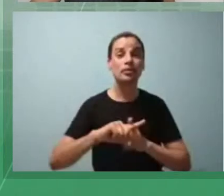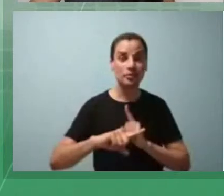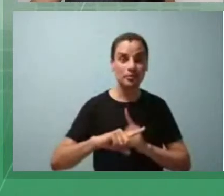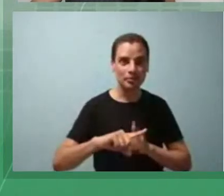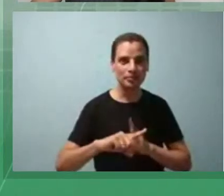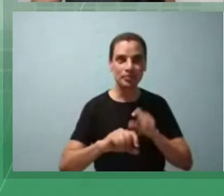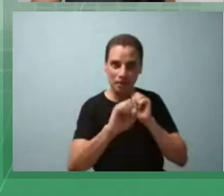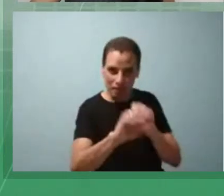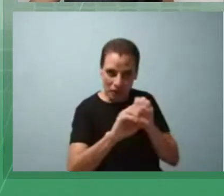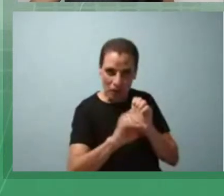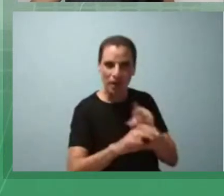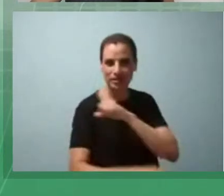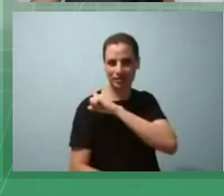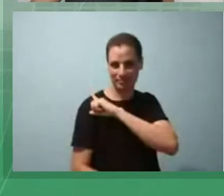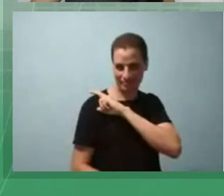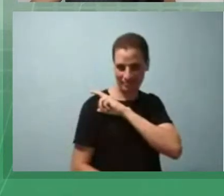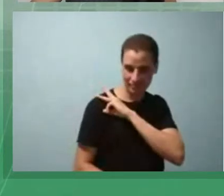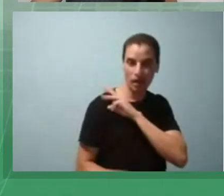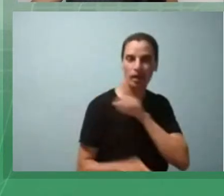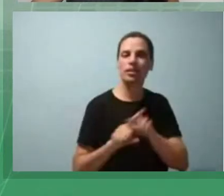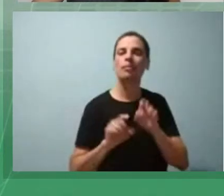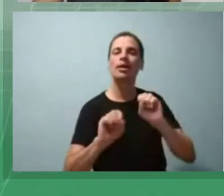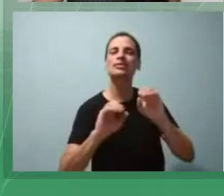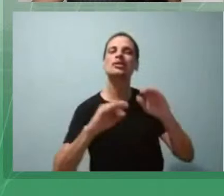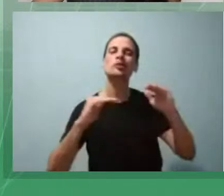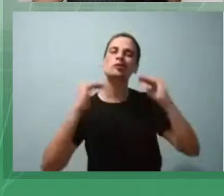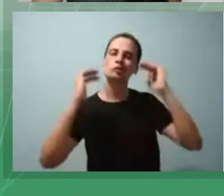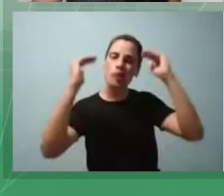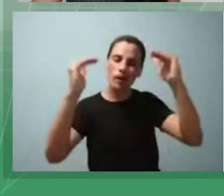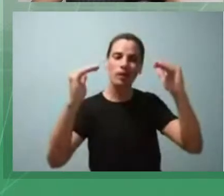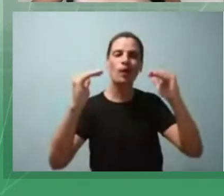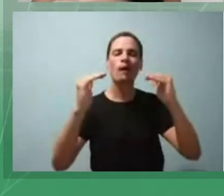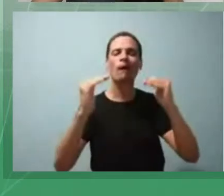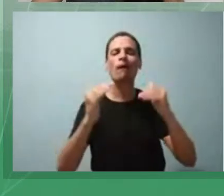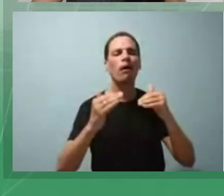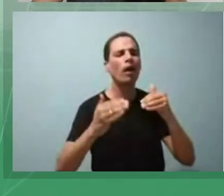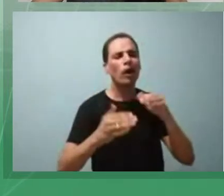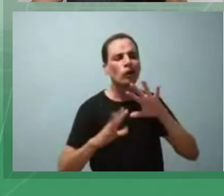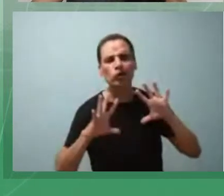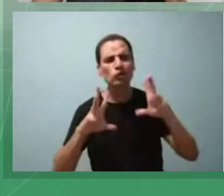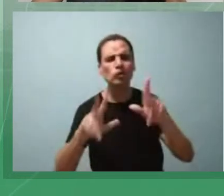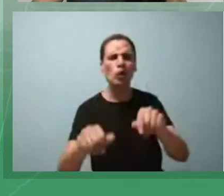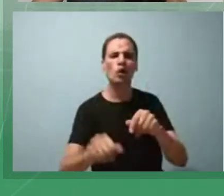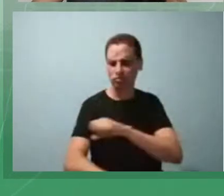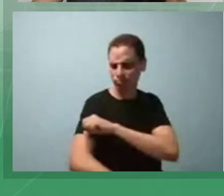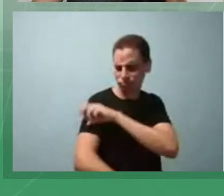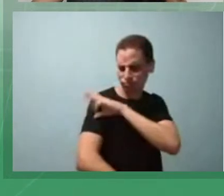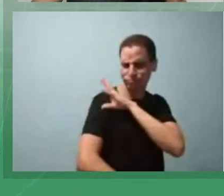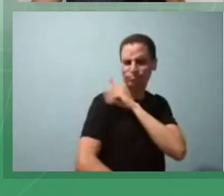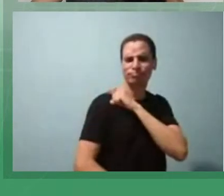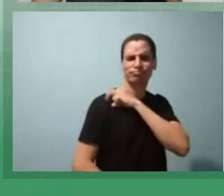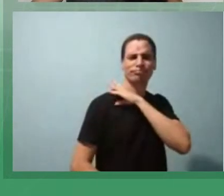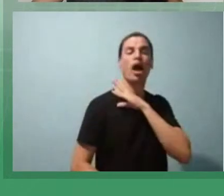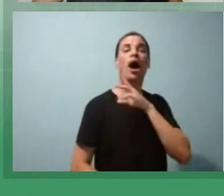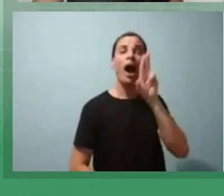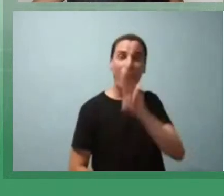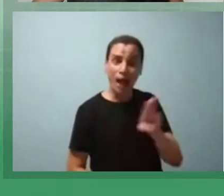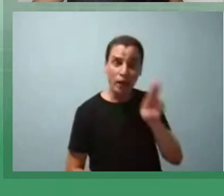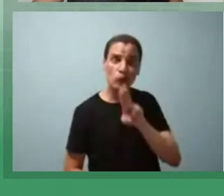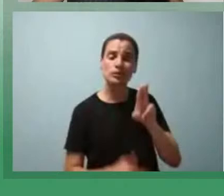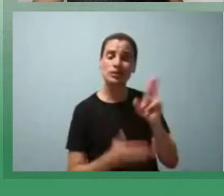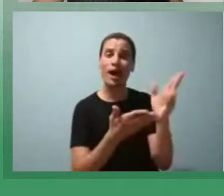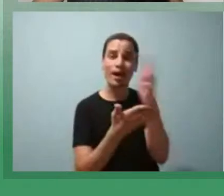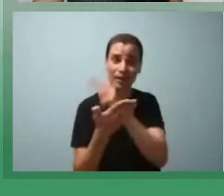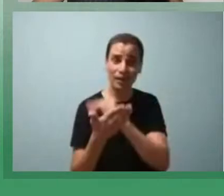no ensino médio, na educação superior, em todos os níveis de educação, junto com a manualização do uso de imagens, eu quebro o